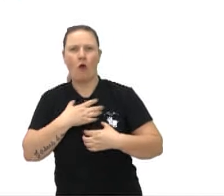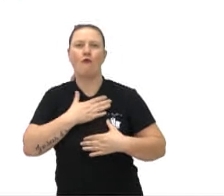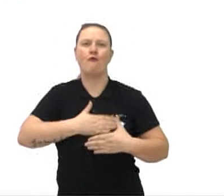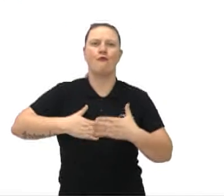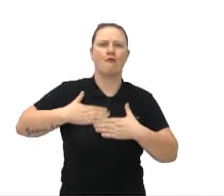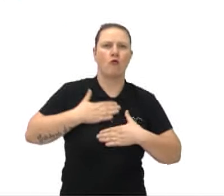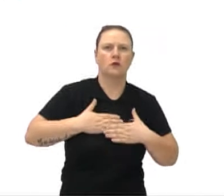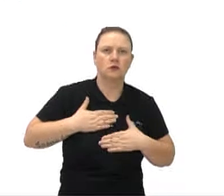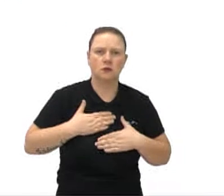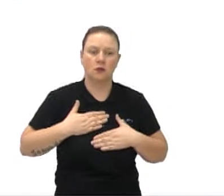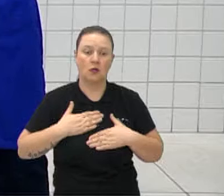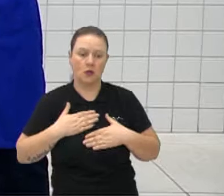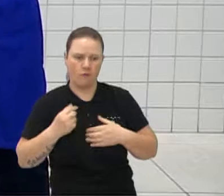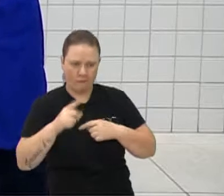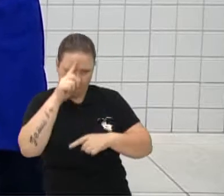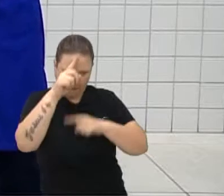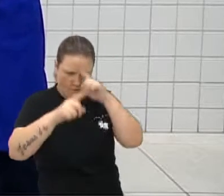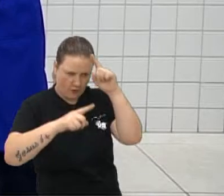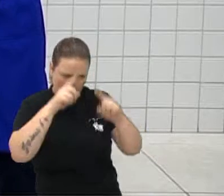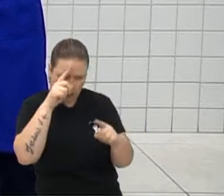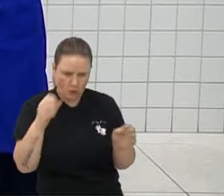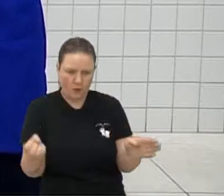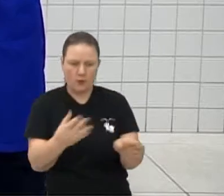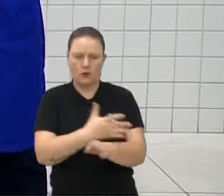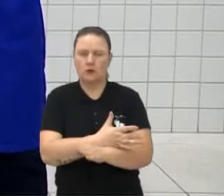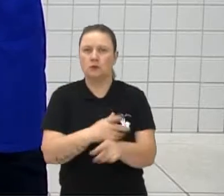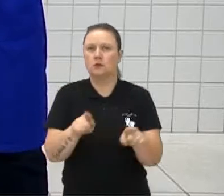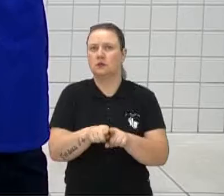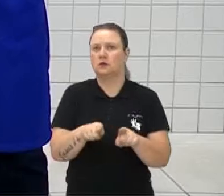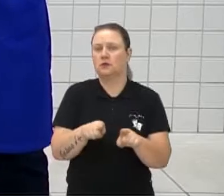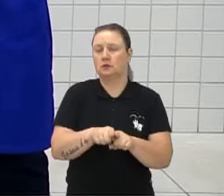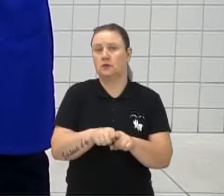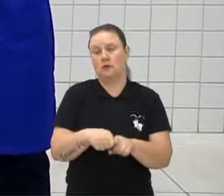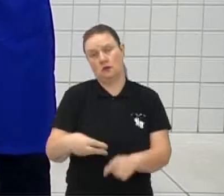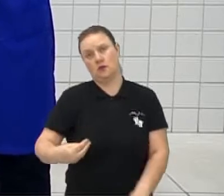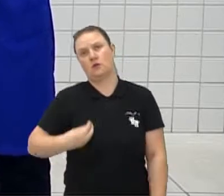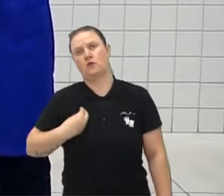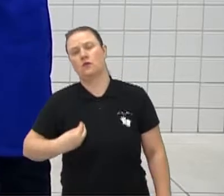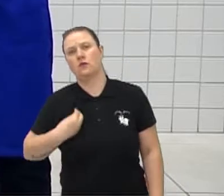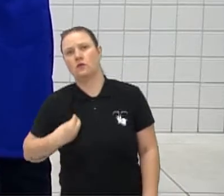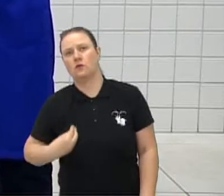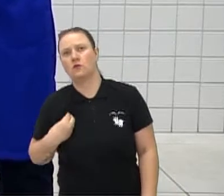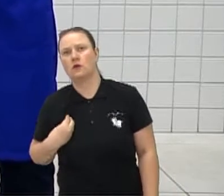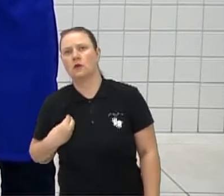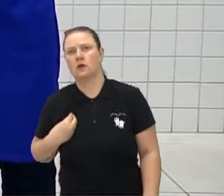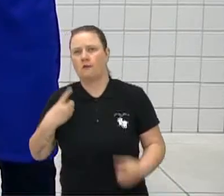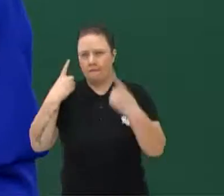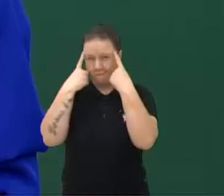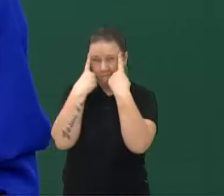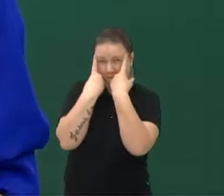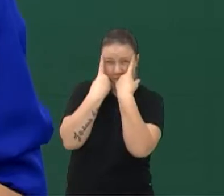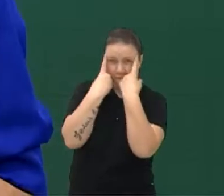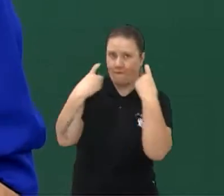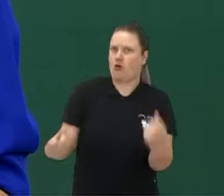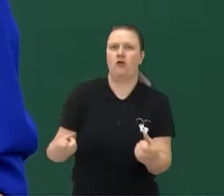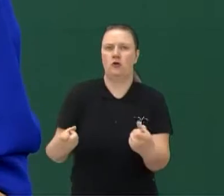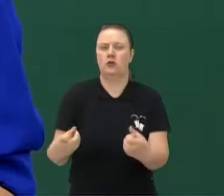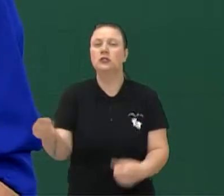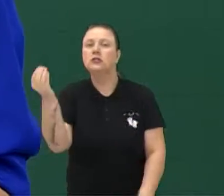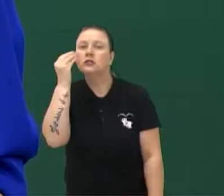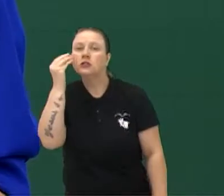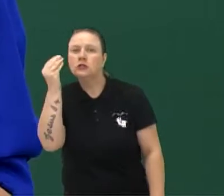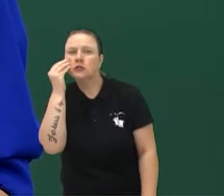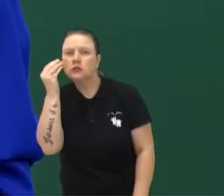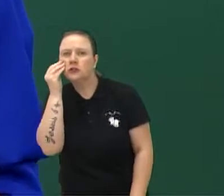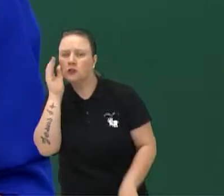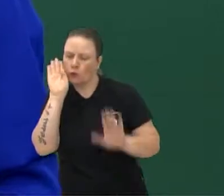algo inovador. Olha a ideia deles, né? Apesar deles viverem muita violência, eles estavam tentando